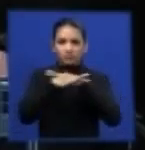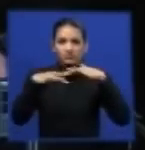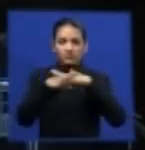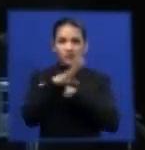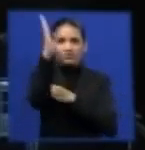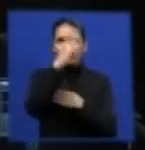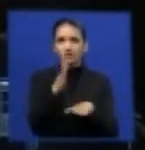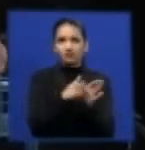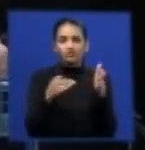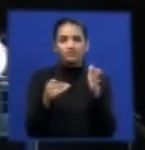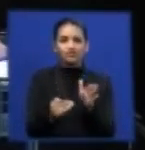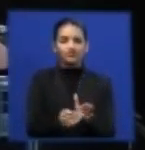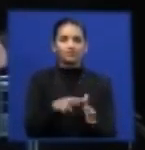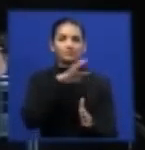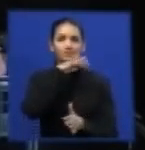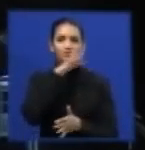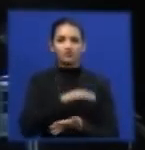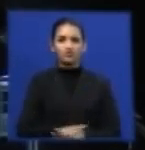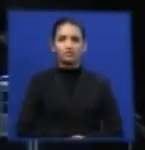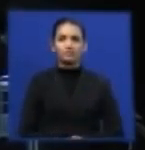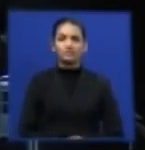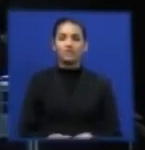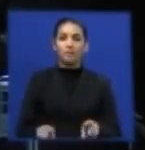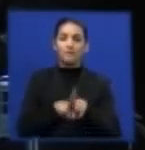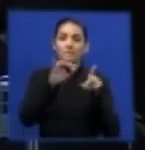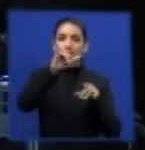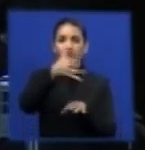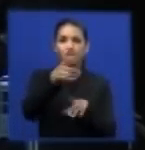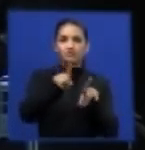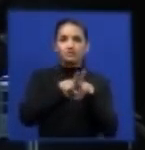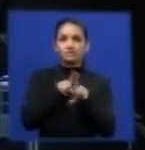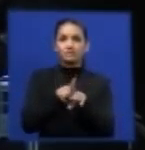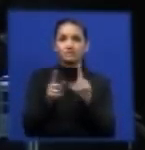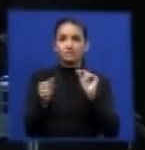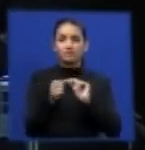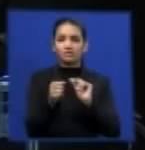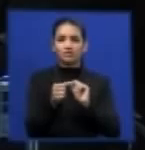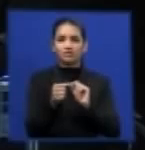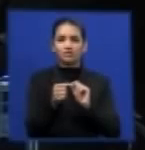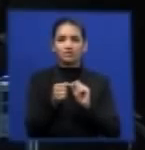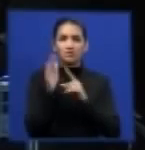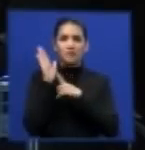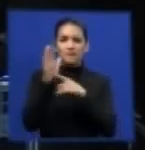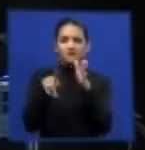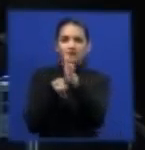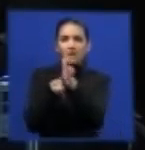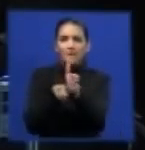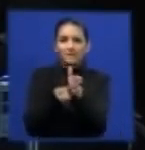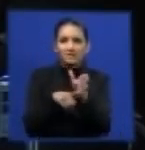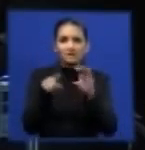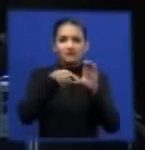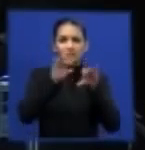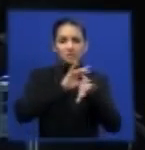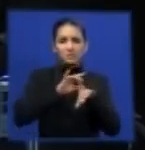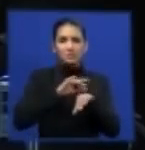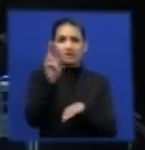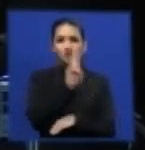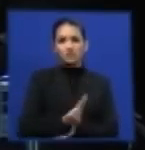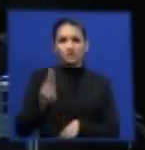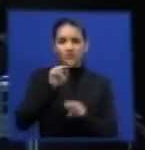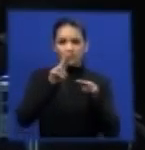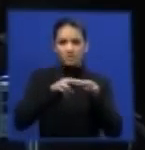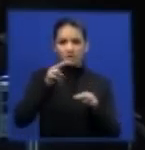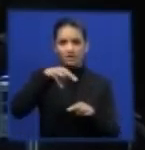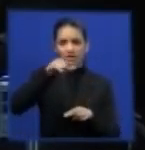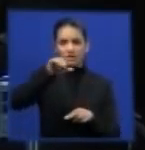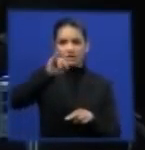E aí eu vou aproveitar para fazer uso de uma pesquisa de pneus usados e encomendados pela NIP ao IPT.